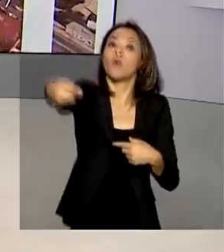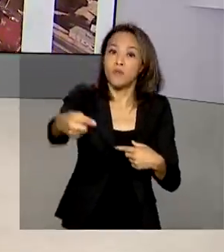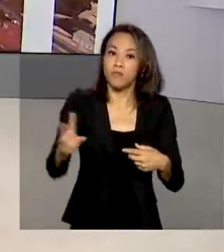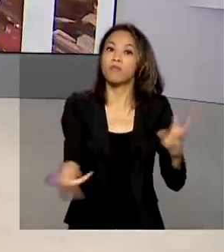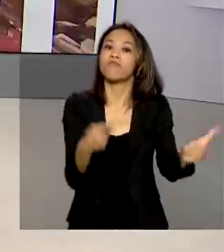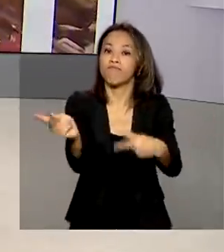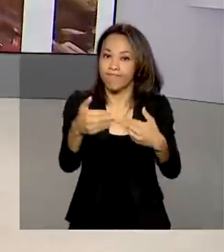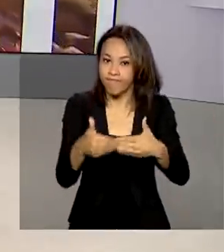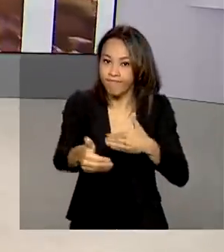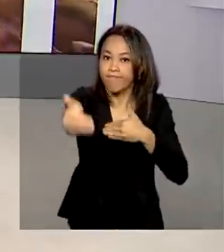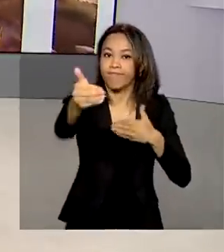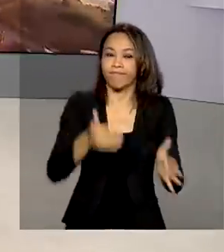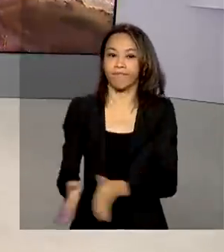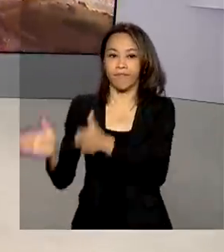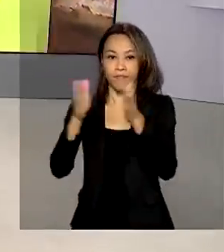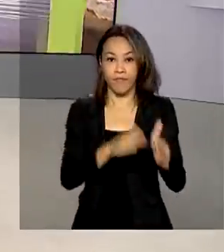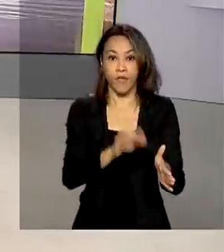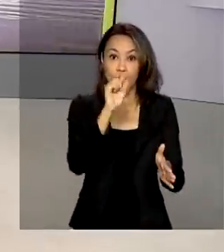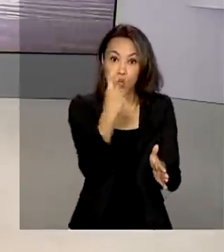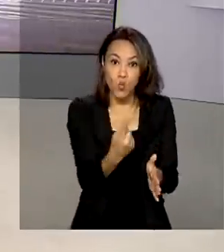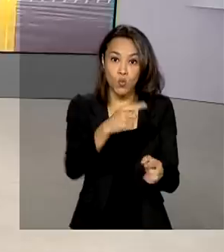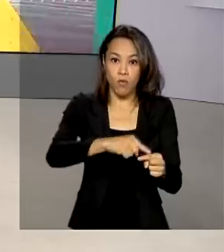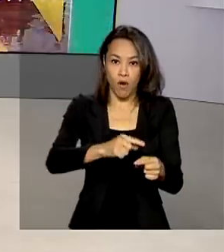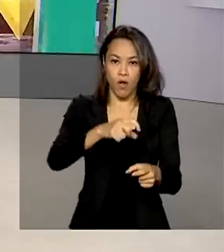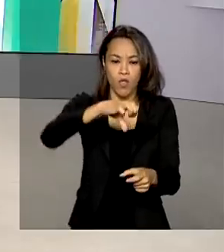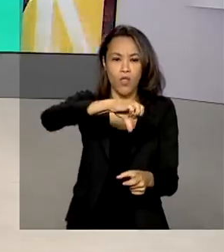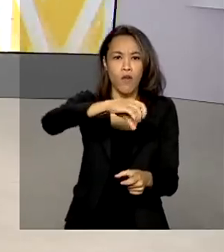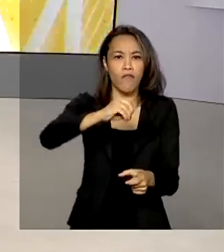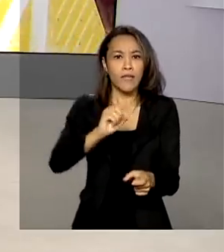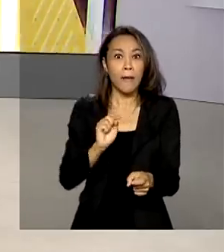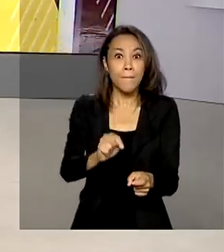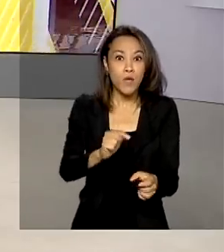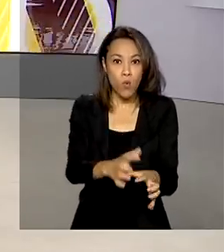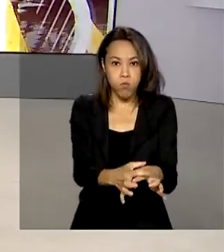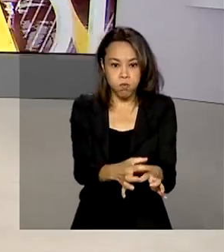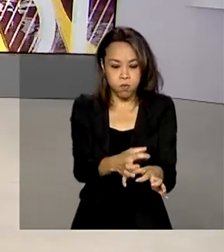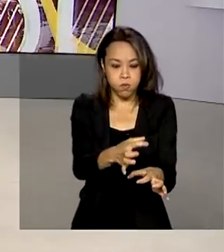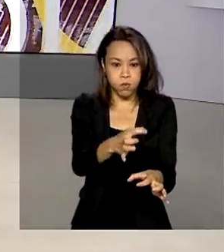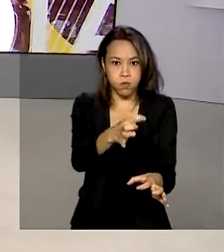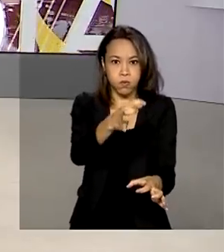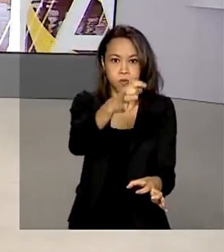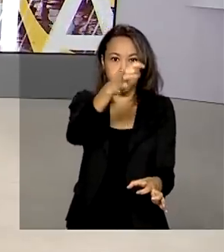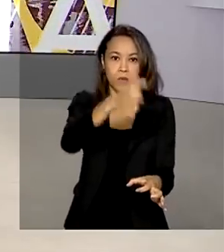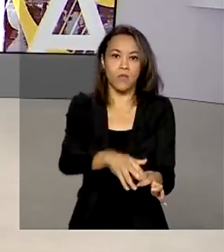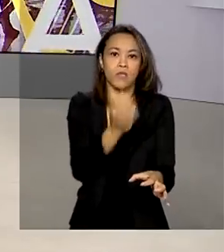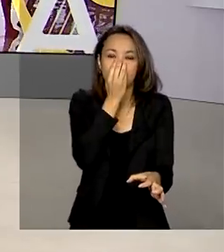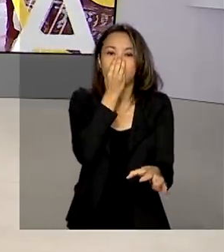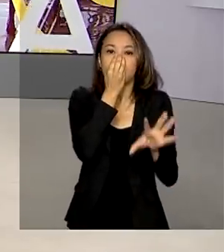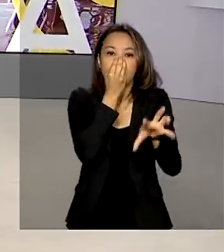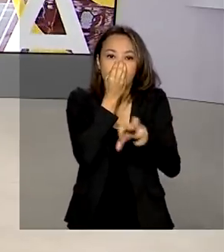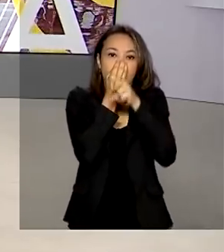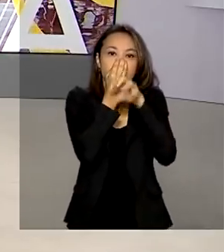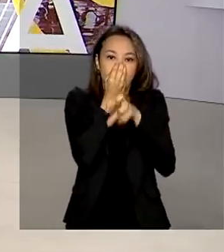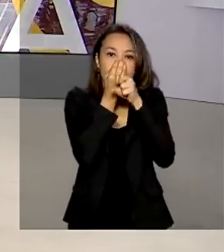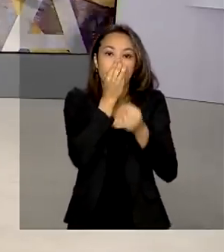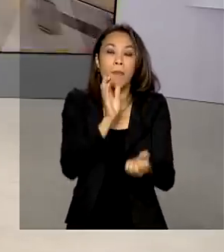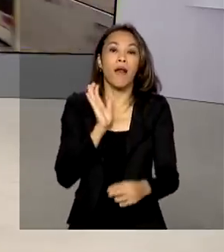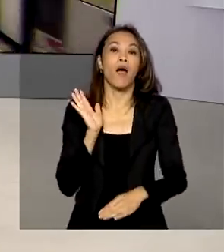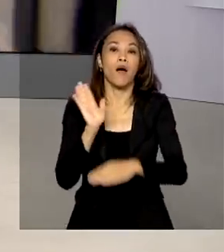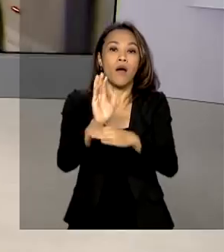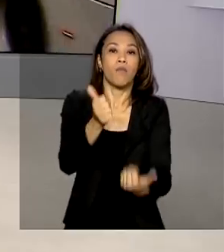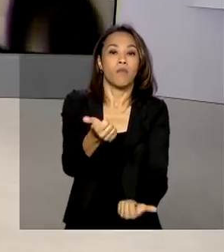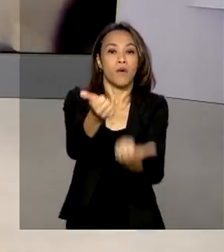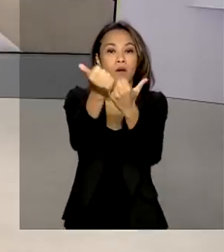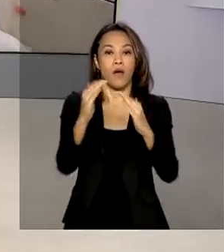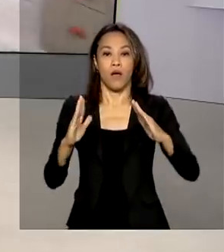Um tanque com 90 mil metros cúbicos de oxigênio chegou a Manaus para abastecer os hospitais do Amazonas. Vamos saber os detalhes com a Alessandra